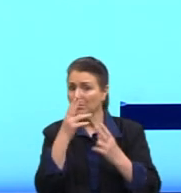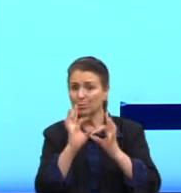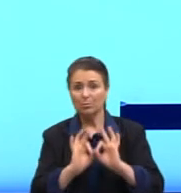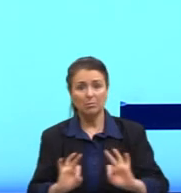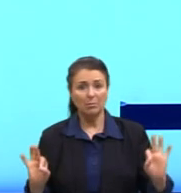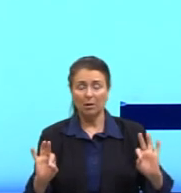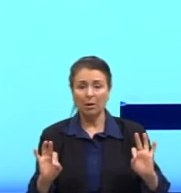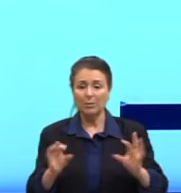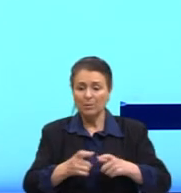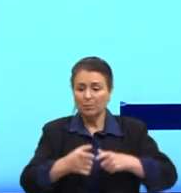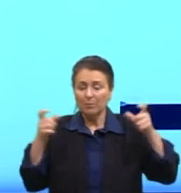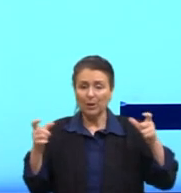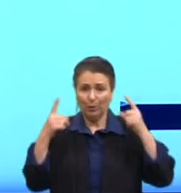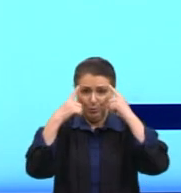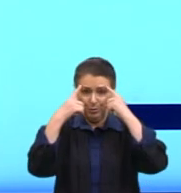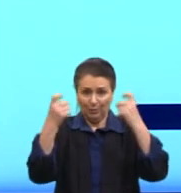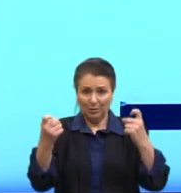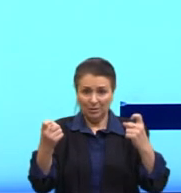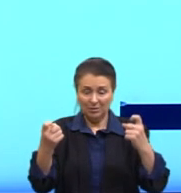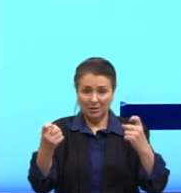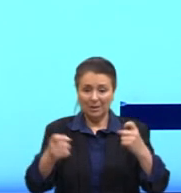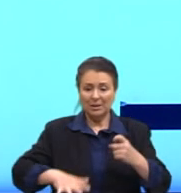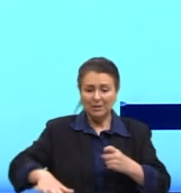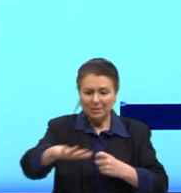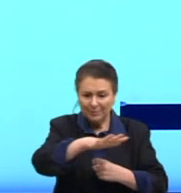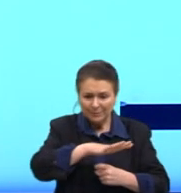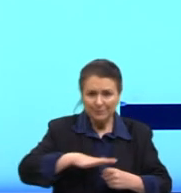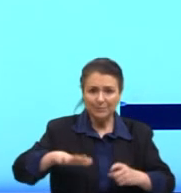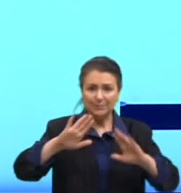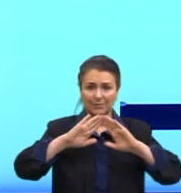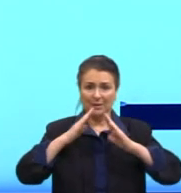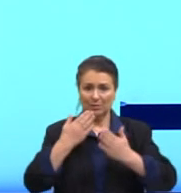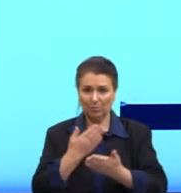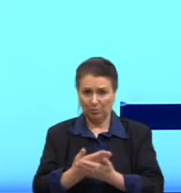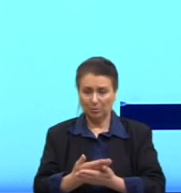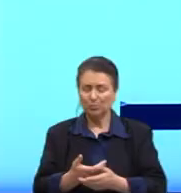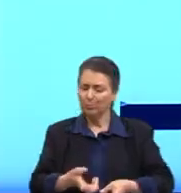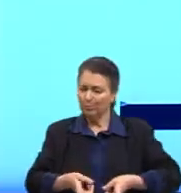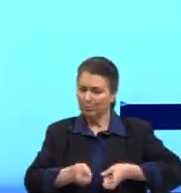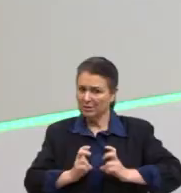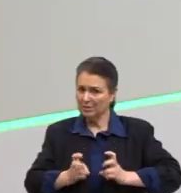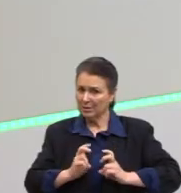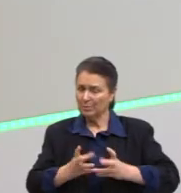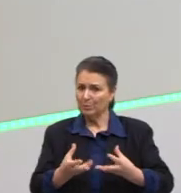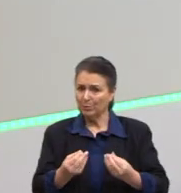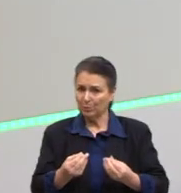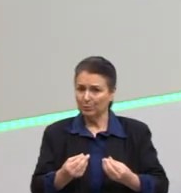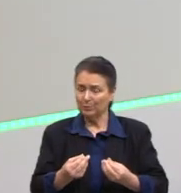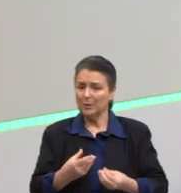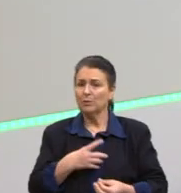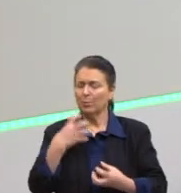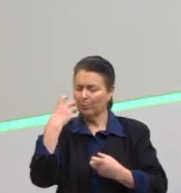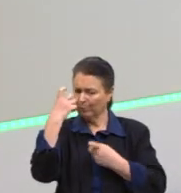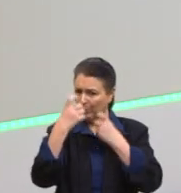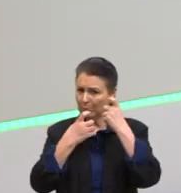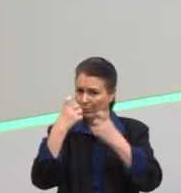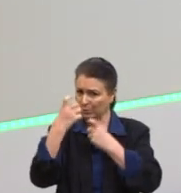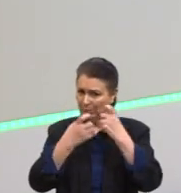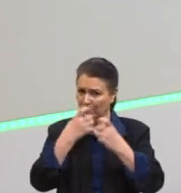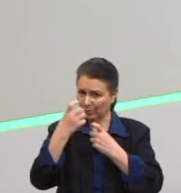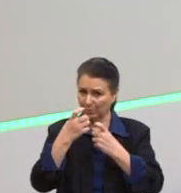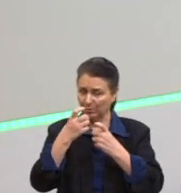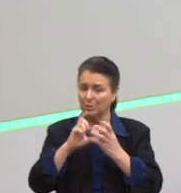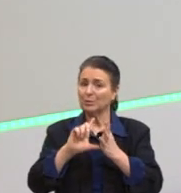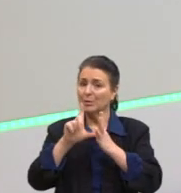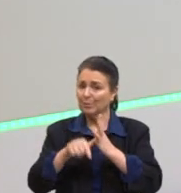da violência nas escolas. Nós temos visto muito isso nas escolas. Isso também é bem preocupante. É um fator da pós